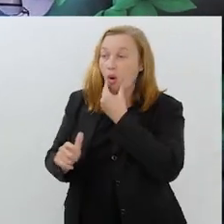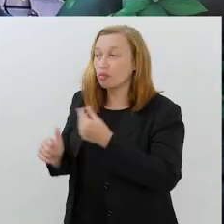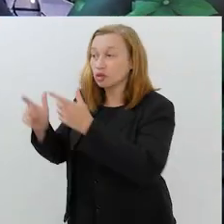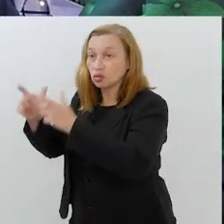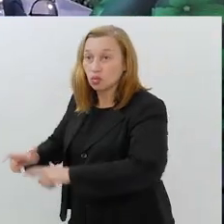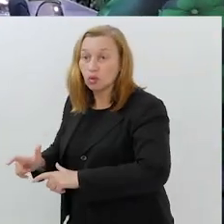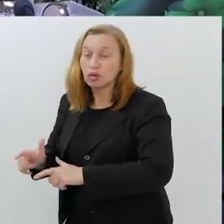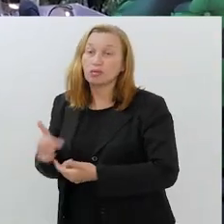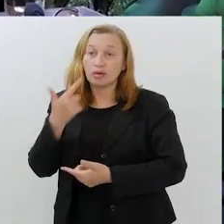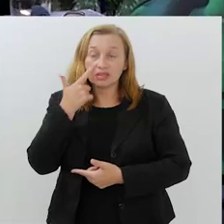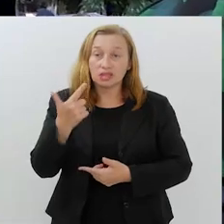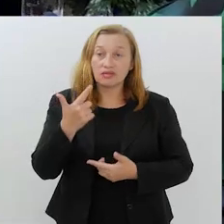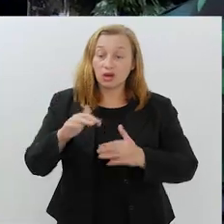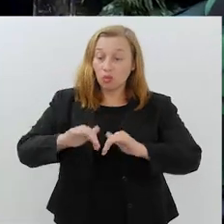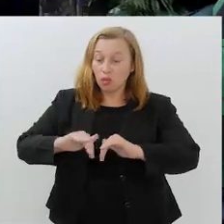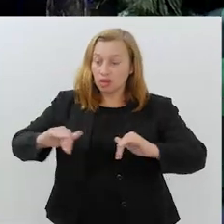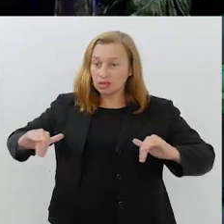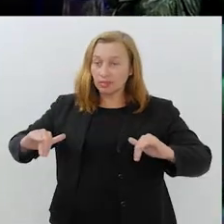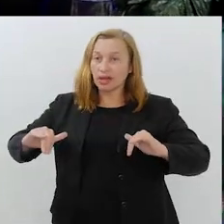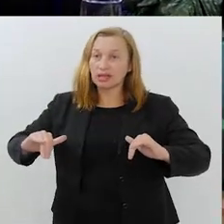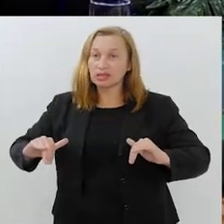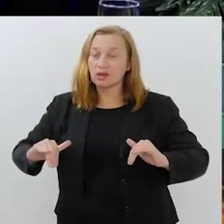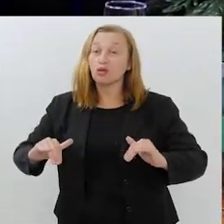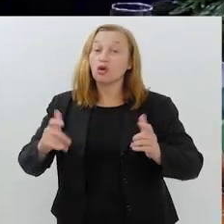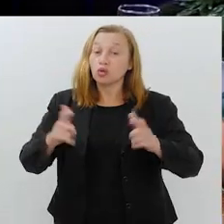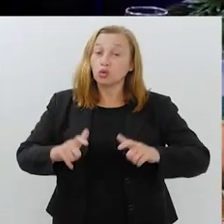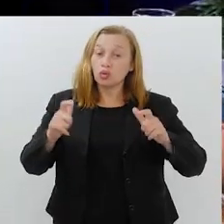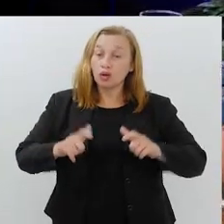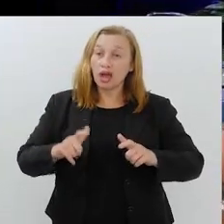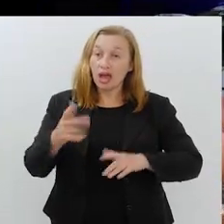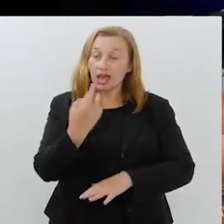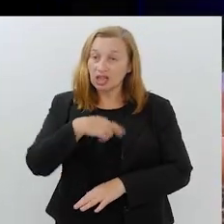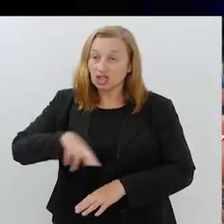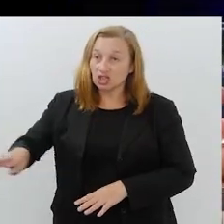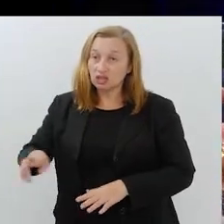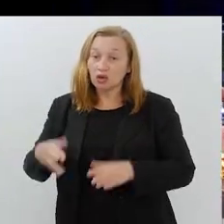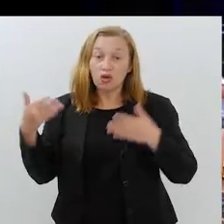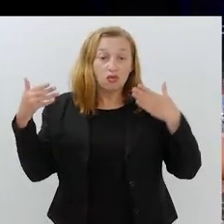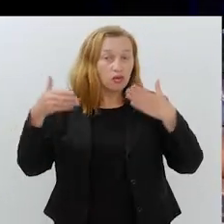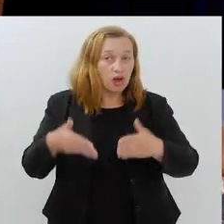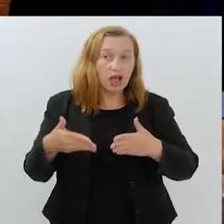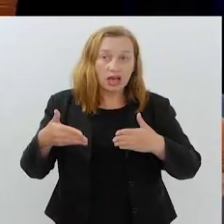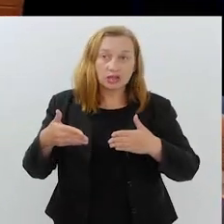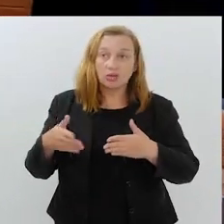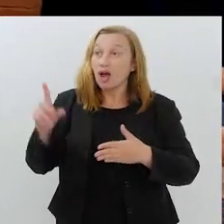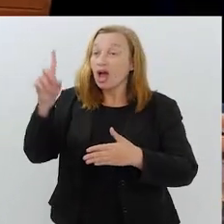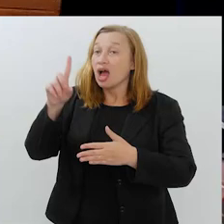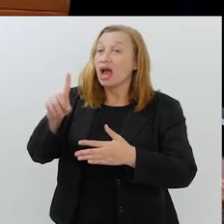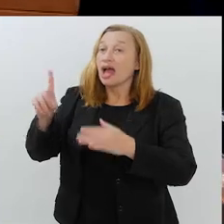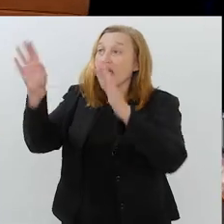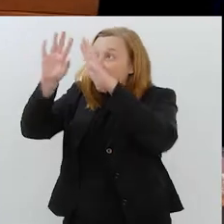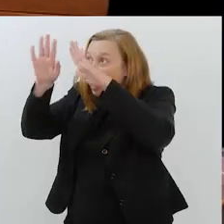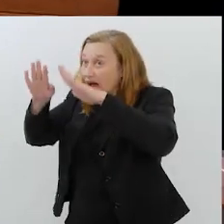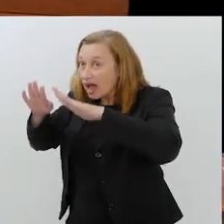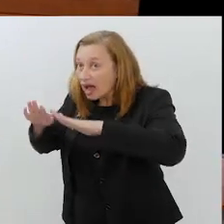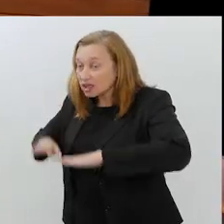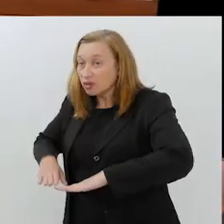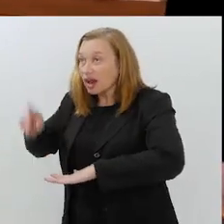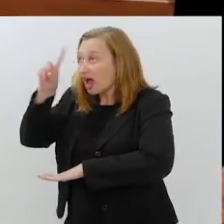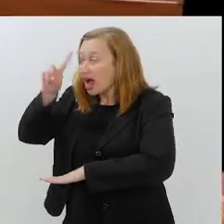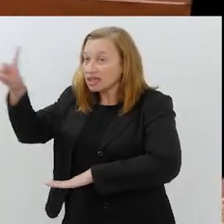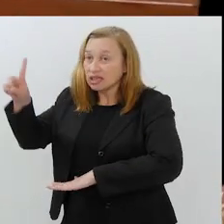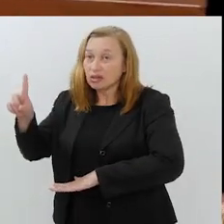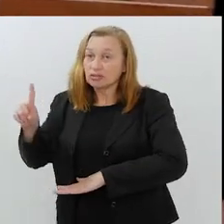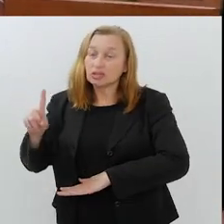para que a gente enquanto está num espaço religioso, a gente esteja focado no que fomos fazer ali, que é adorar a Deus, obter um conhecimento positivo,